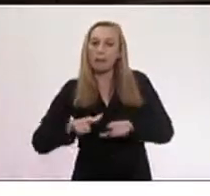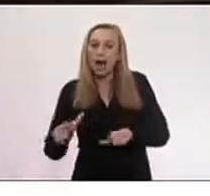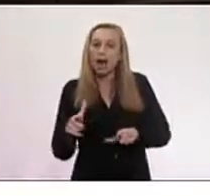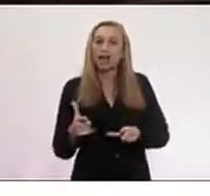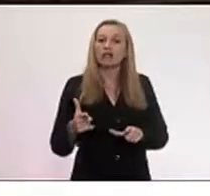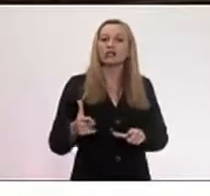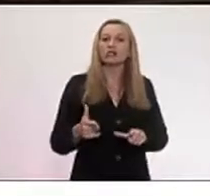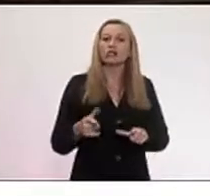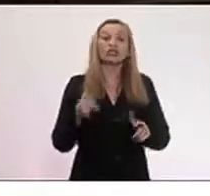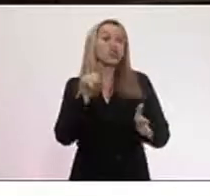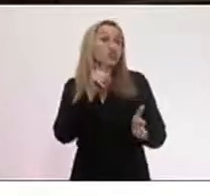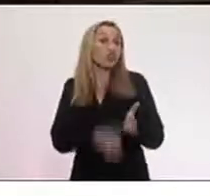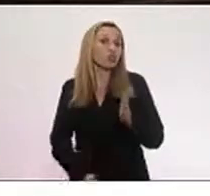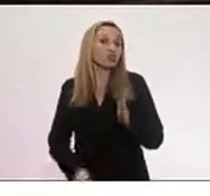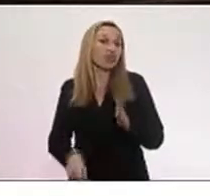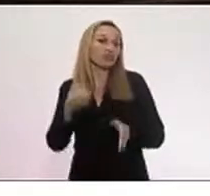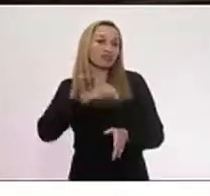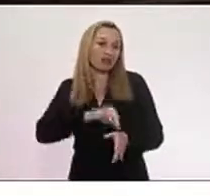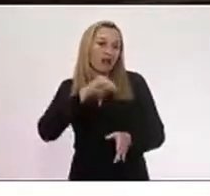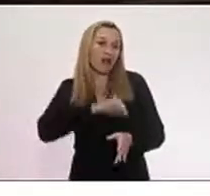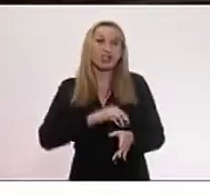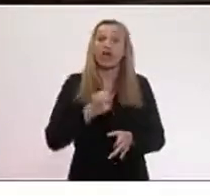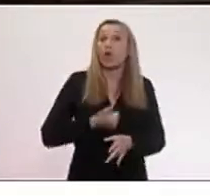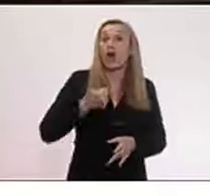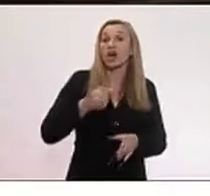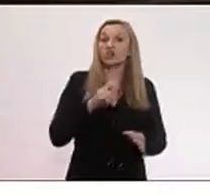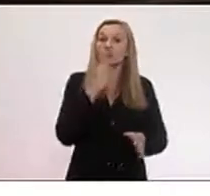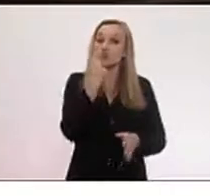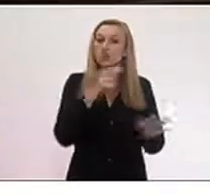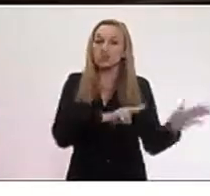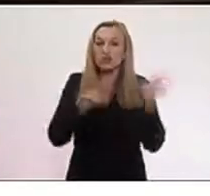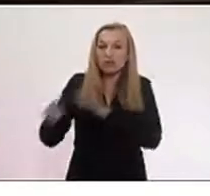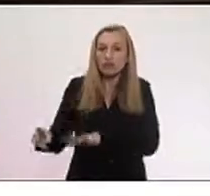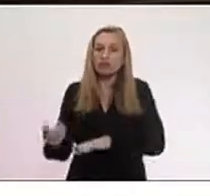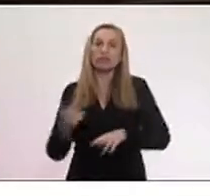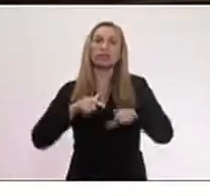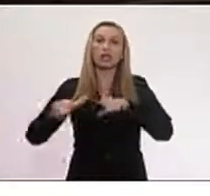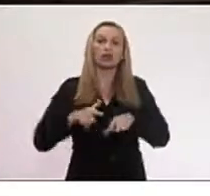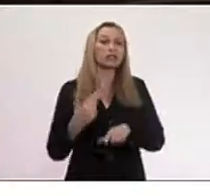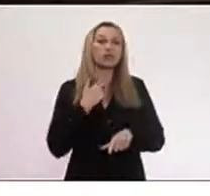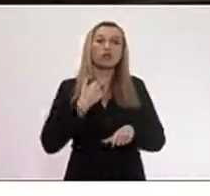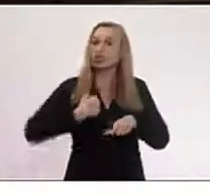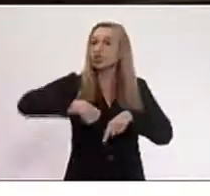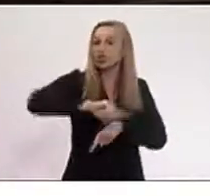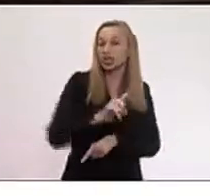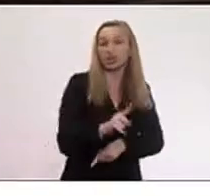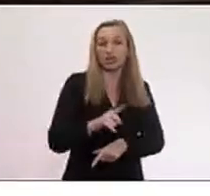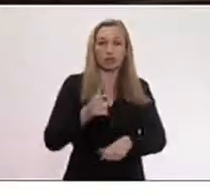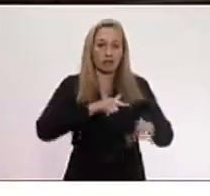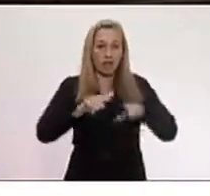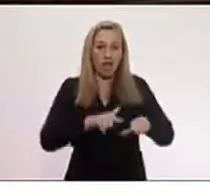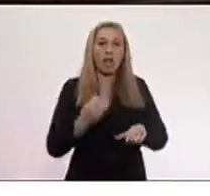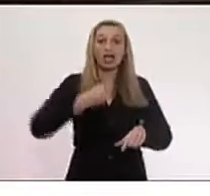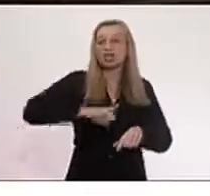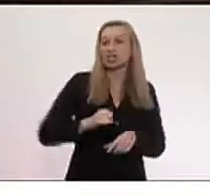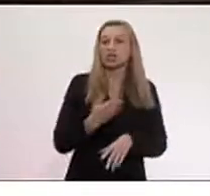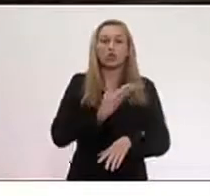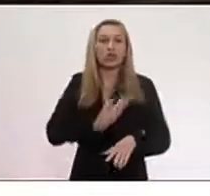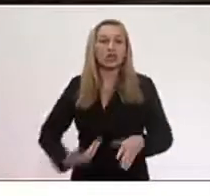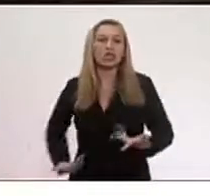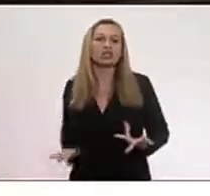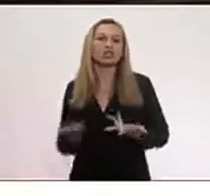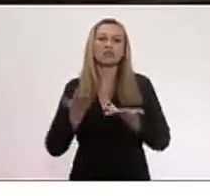são descontadas em quase uma semana de trabalhos perdidos porque não pôde sair da favela. Se o governador está se